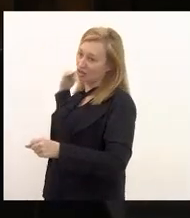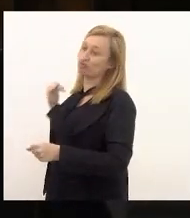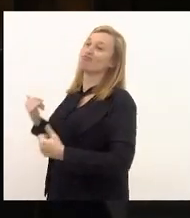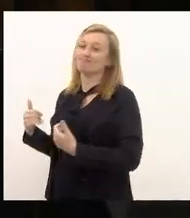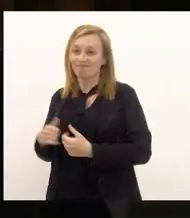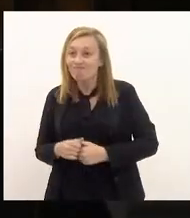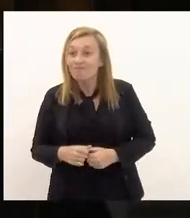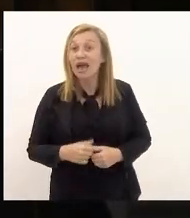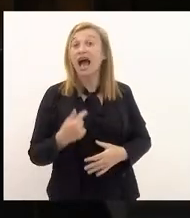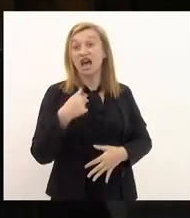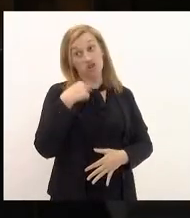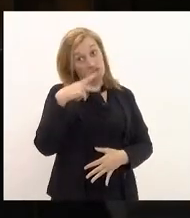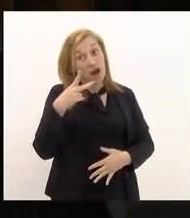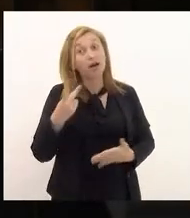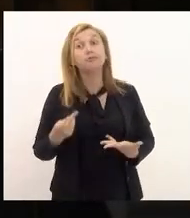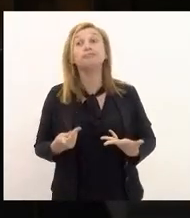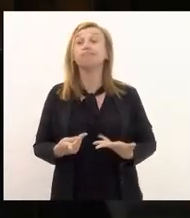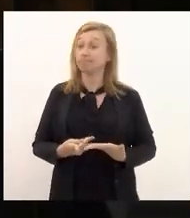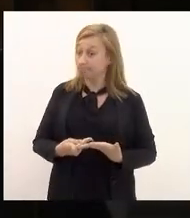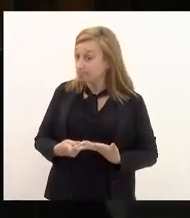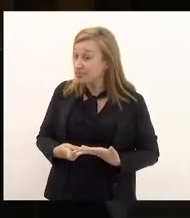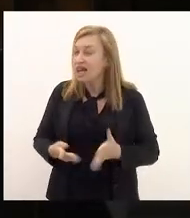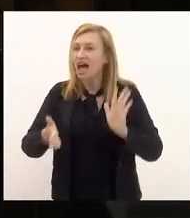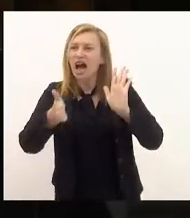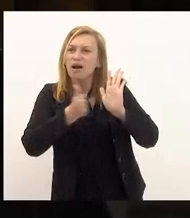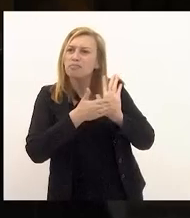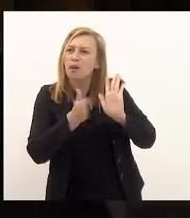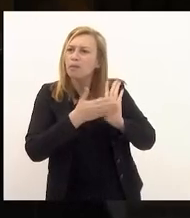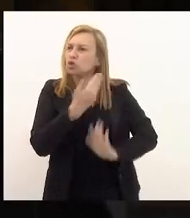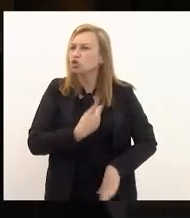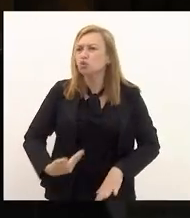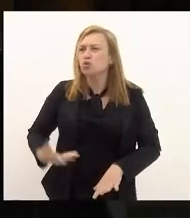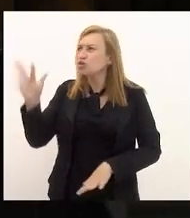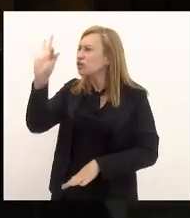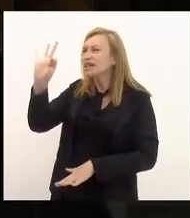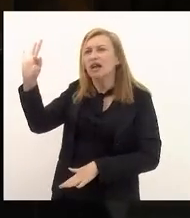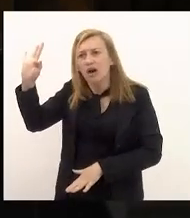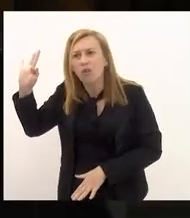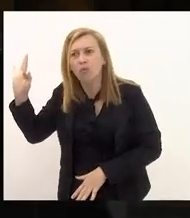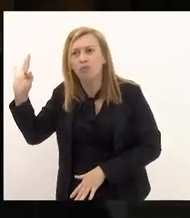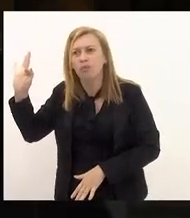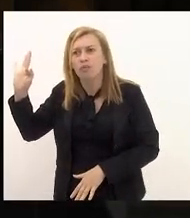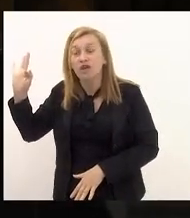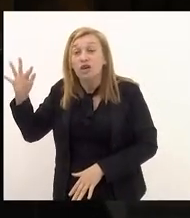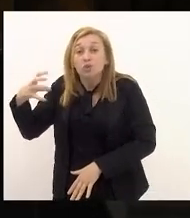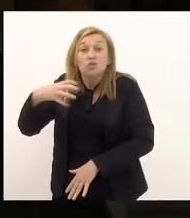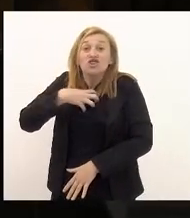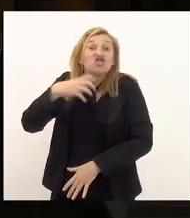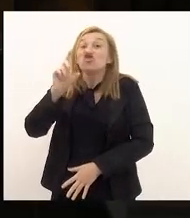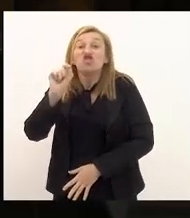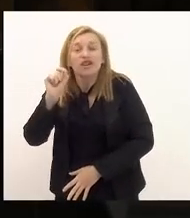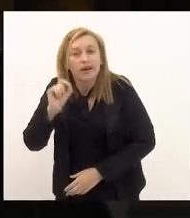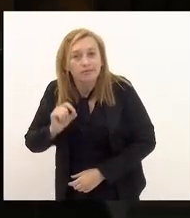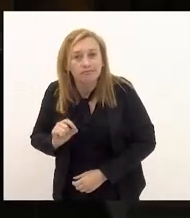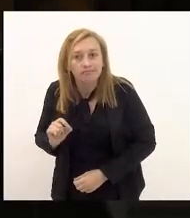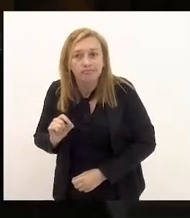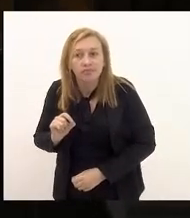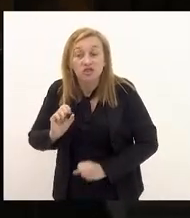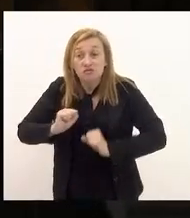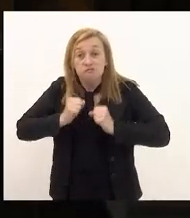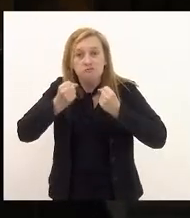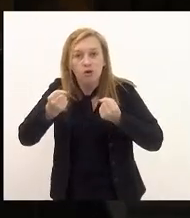e aí eu digo a proposta do governo federal é no sentido de